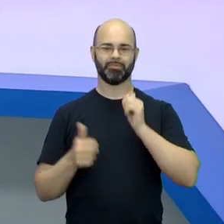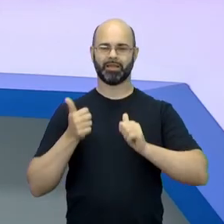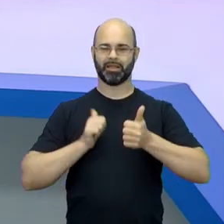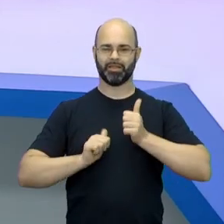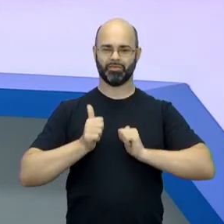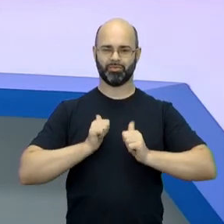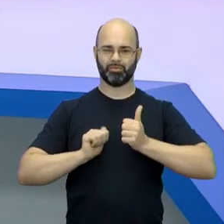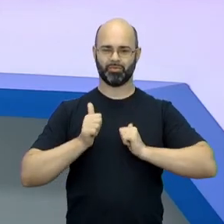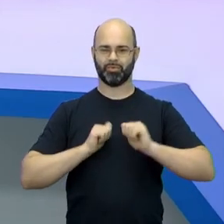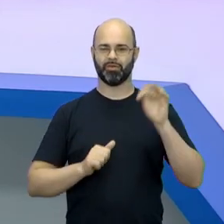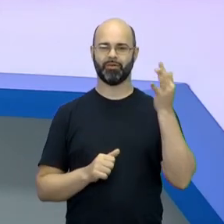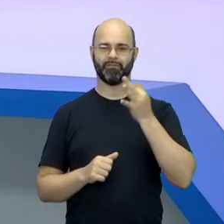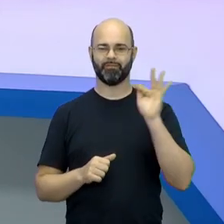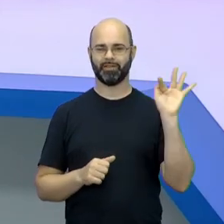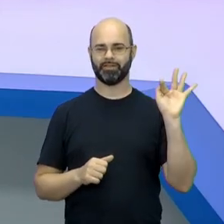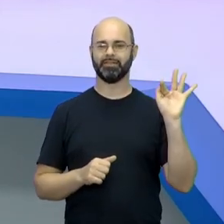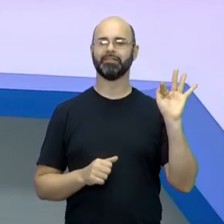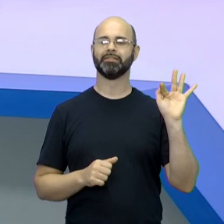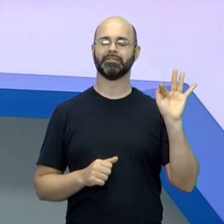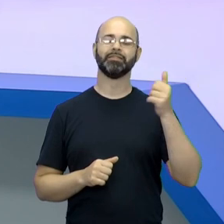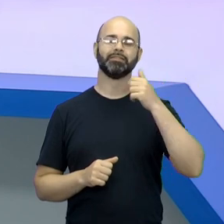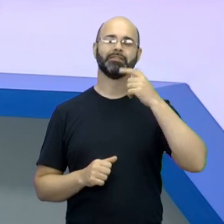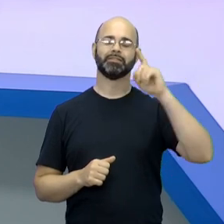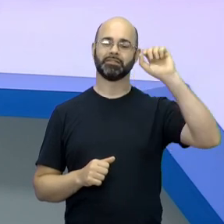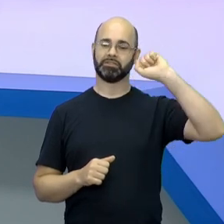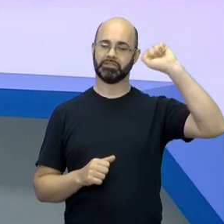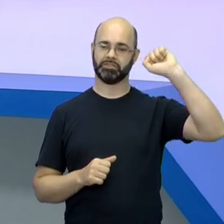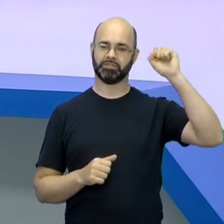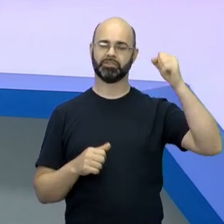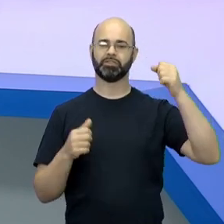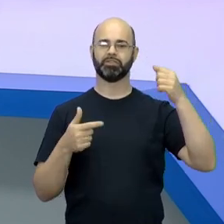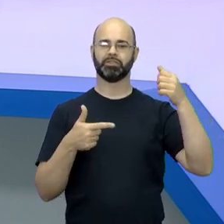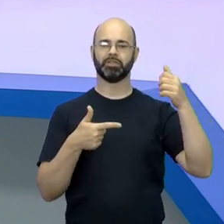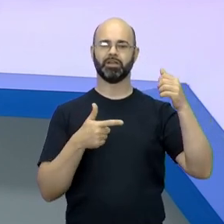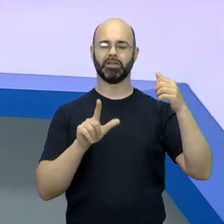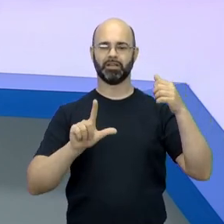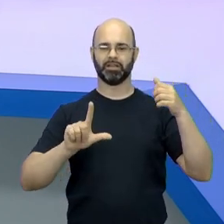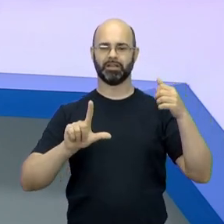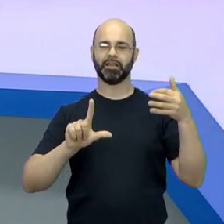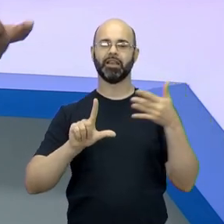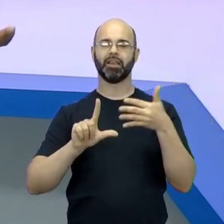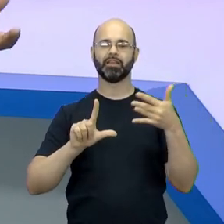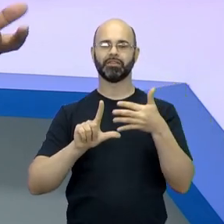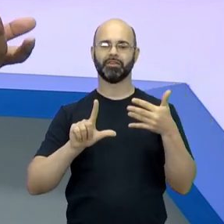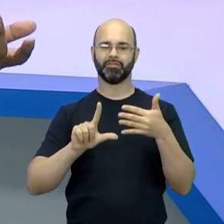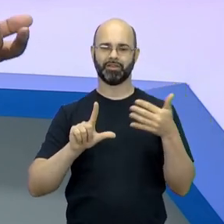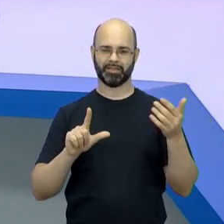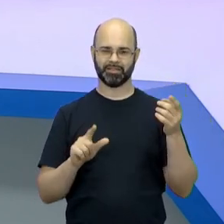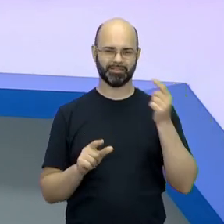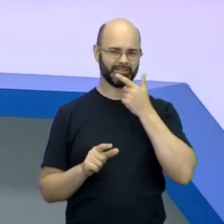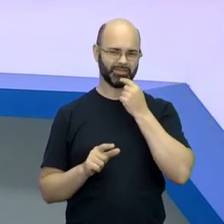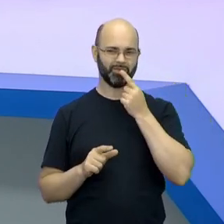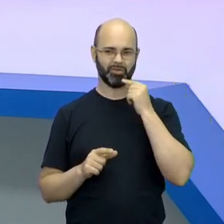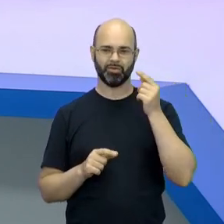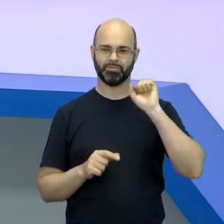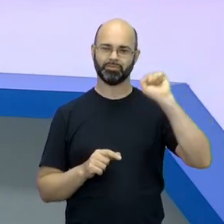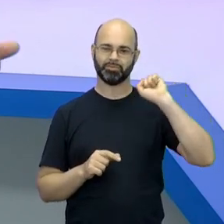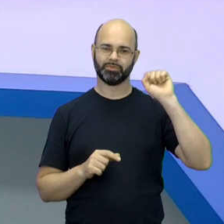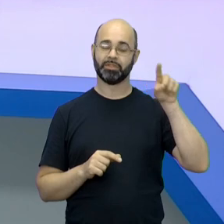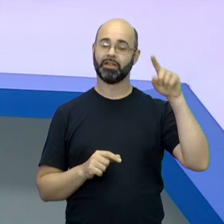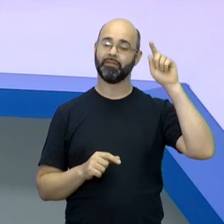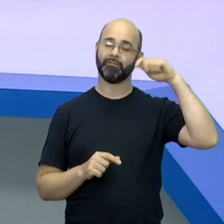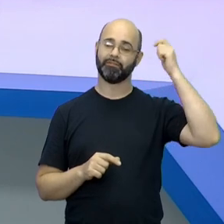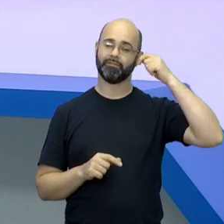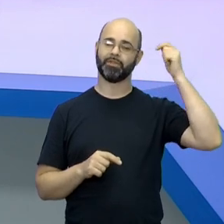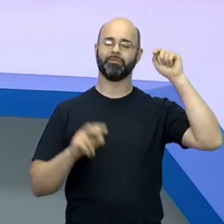que está fazendo muito sucesso na Netflix, que ele traz essa ideia, Tem filmes dele